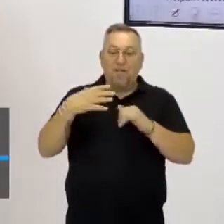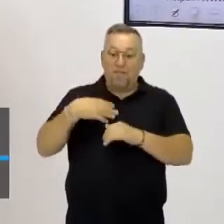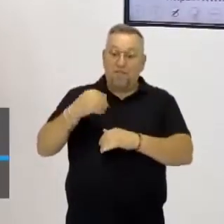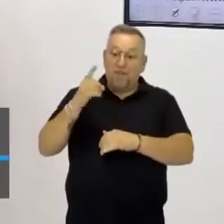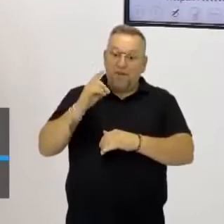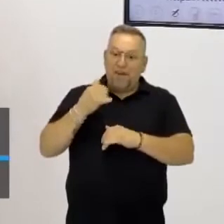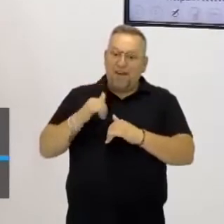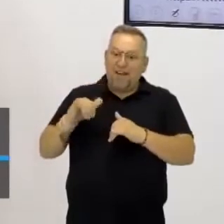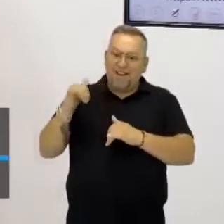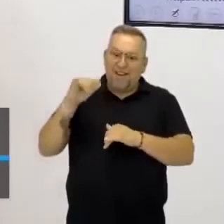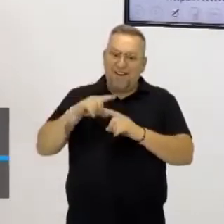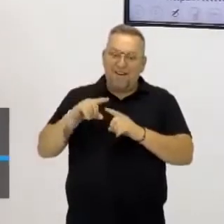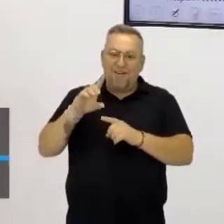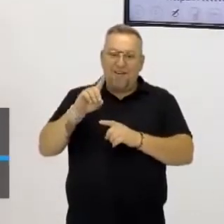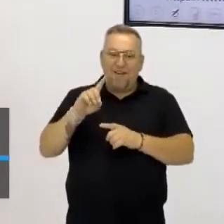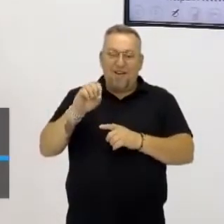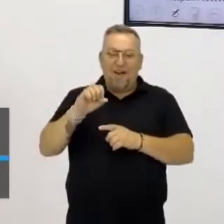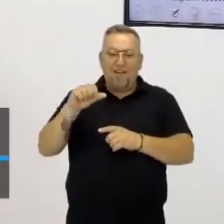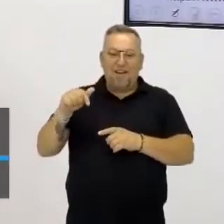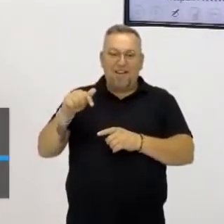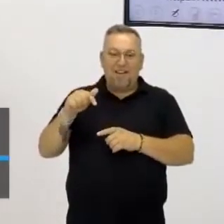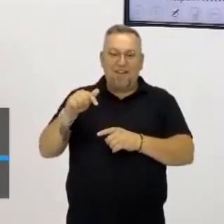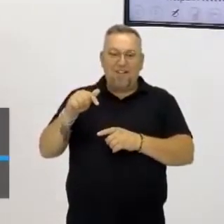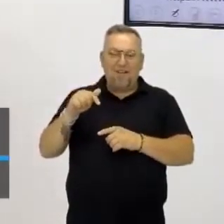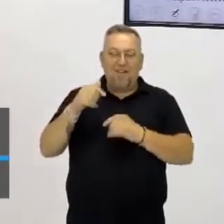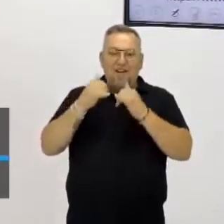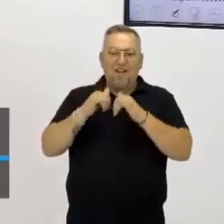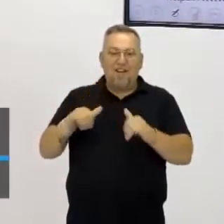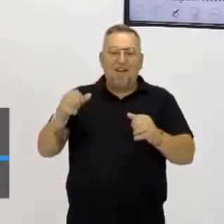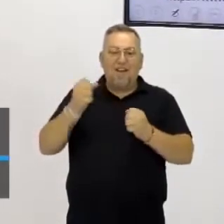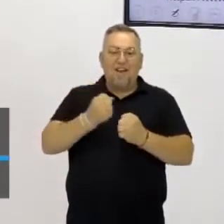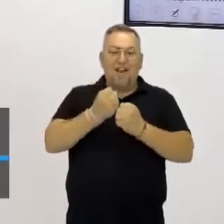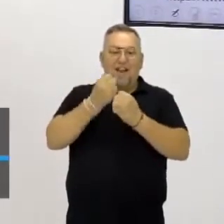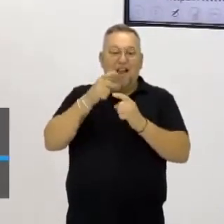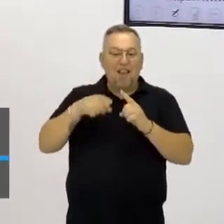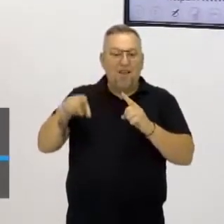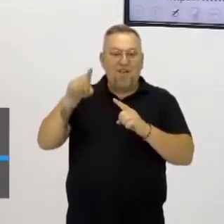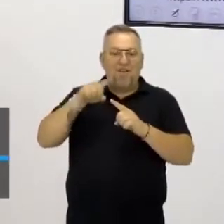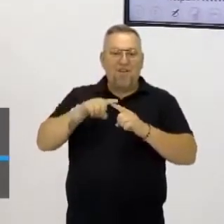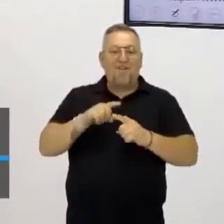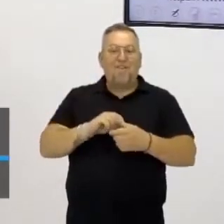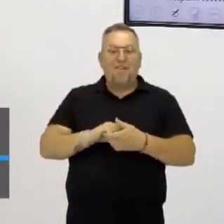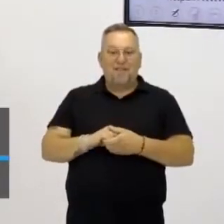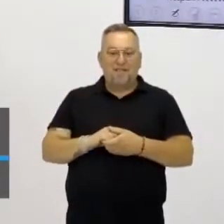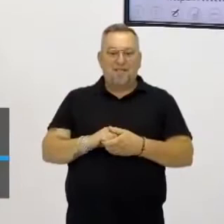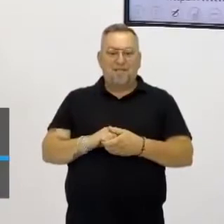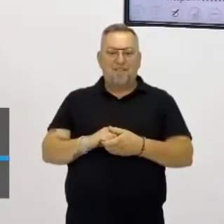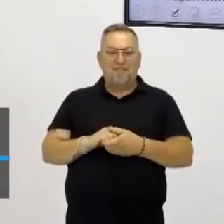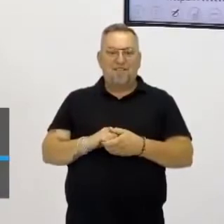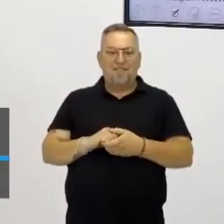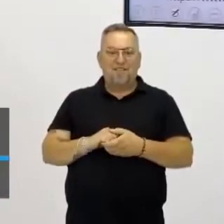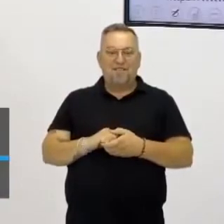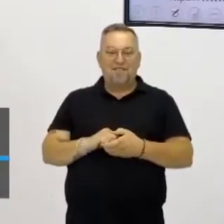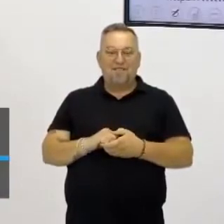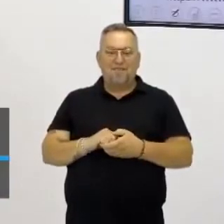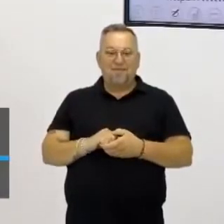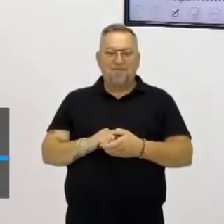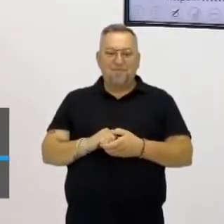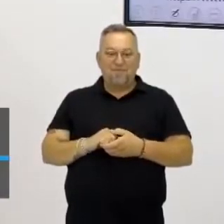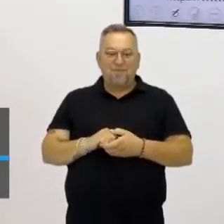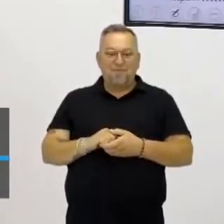energia, né, ODS-7, energias renováveis, e daqui a pouco nós retornamos aí, um abraço a todos aí.